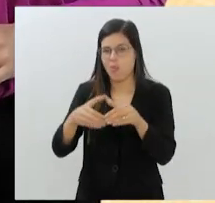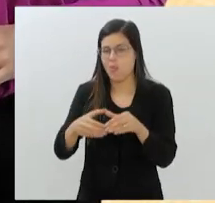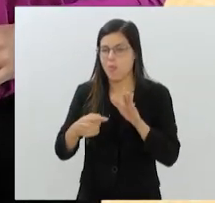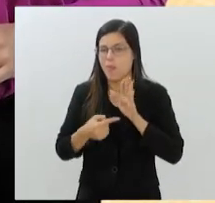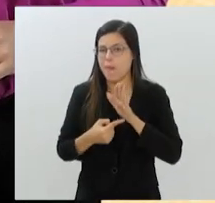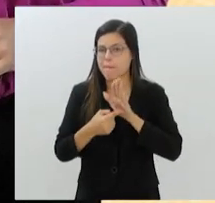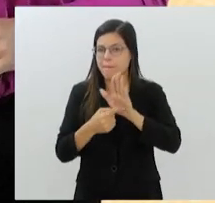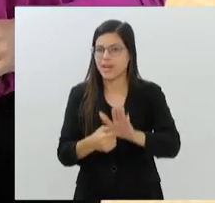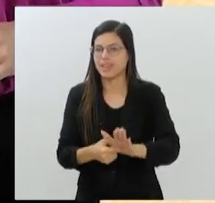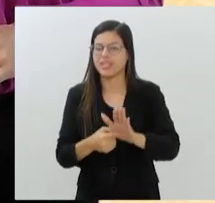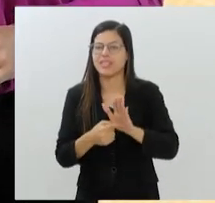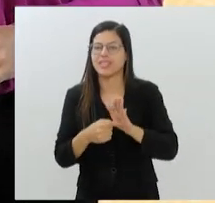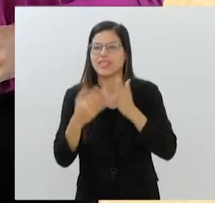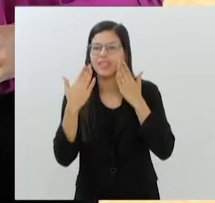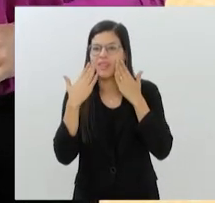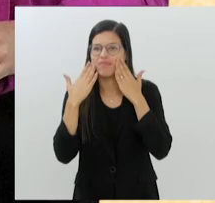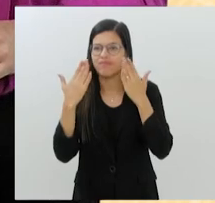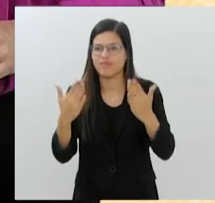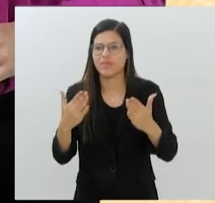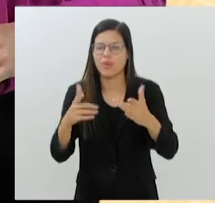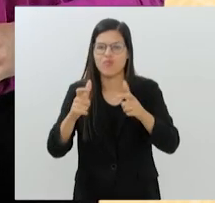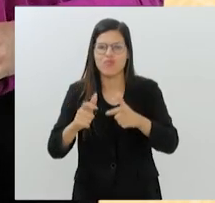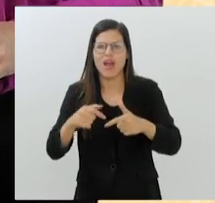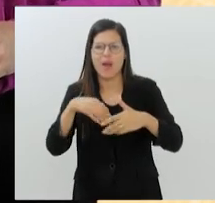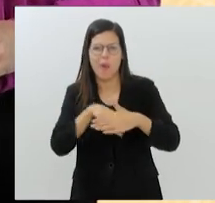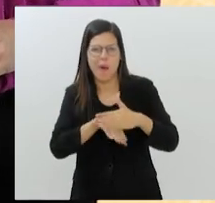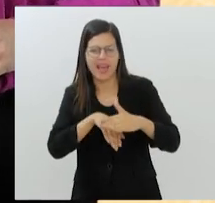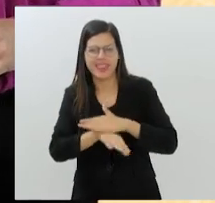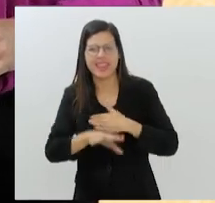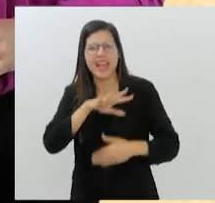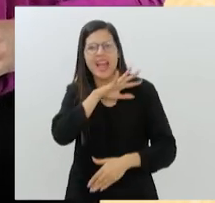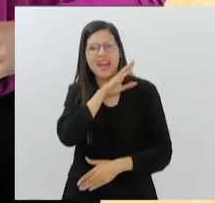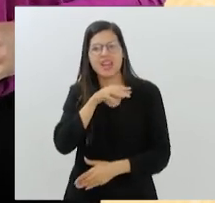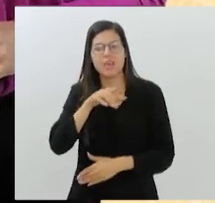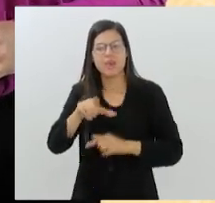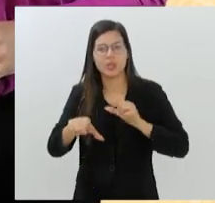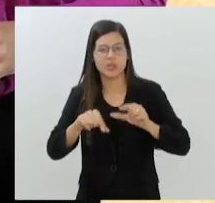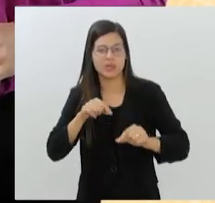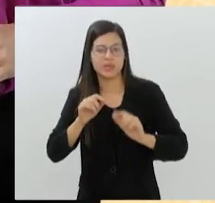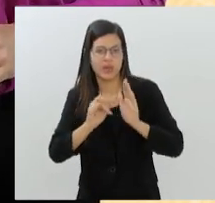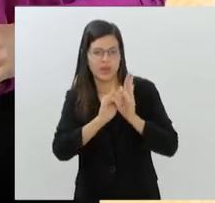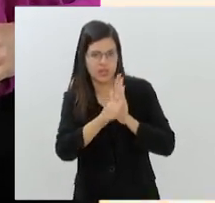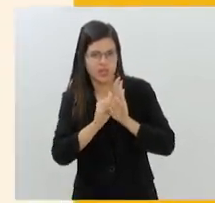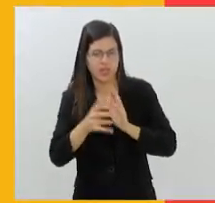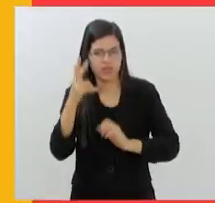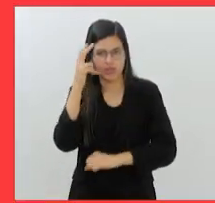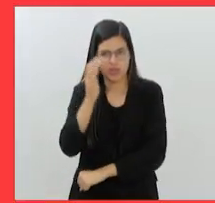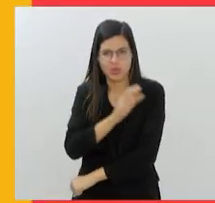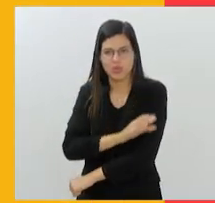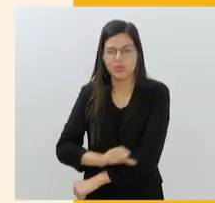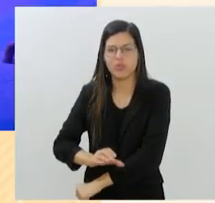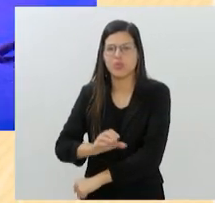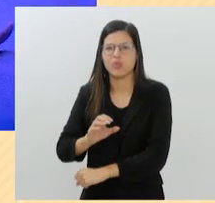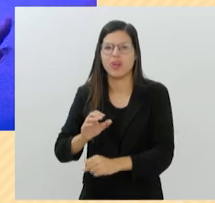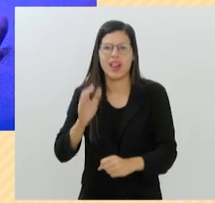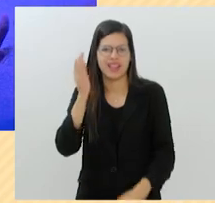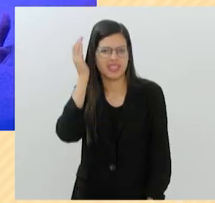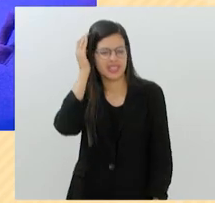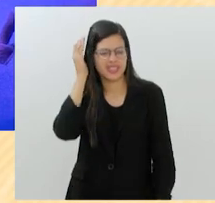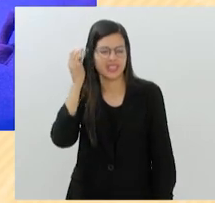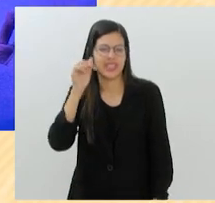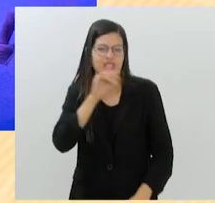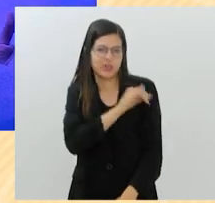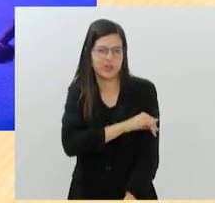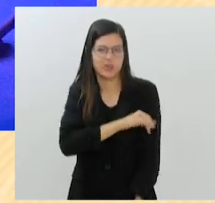espetáculo O Lugar para Guardar Animais, selecionado pelo edital de cultura Sesc RJ Pulsar. Com direção de